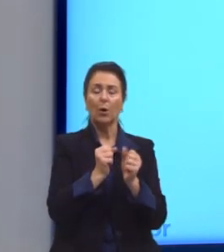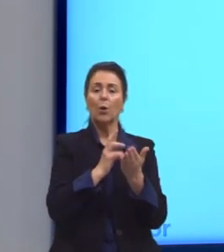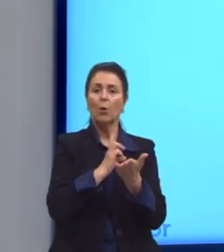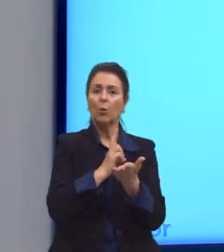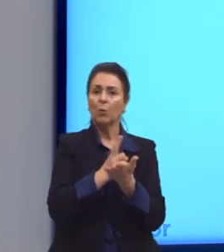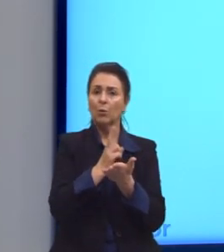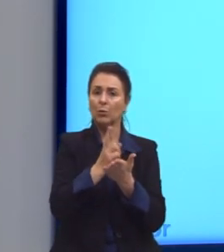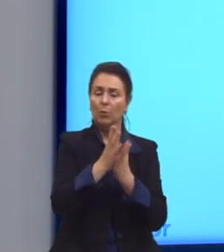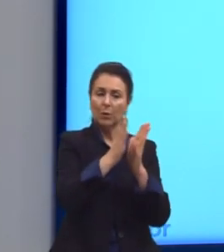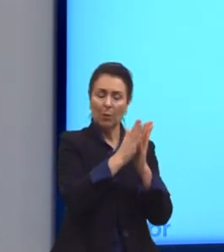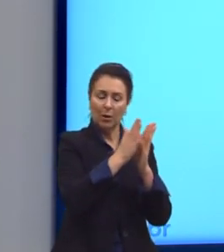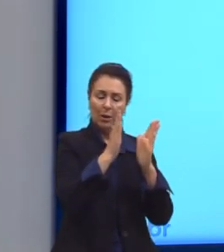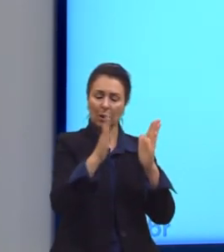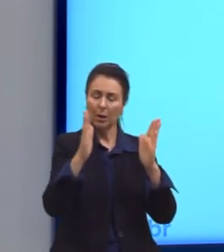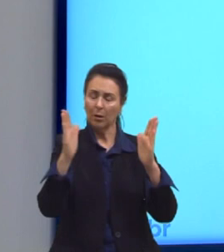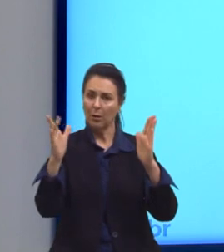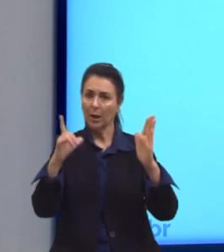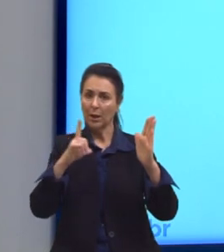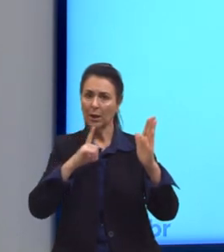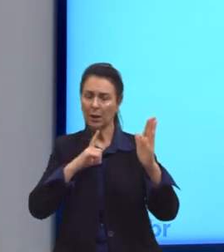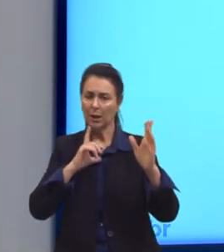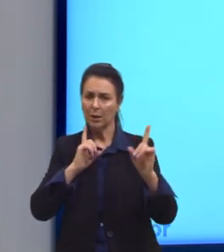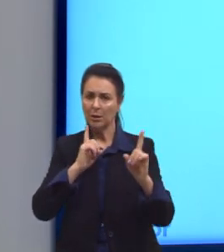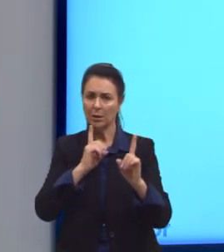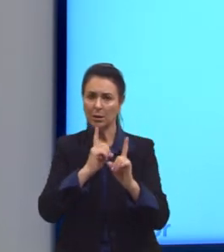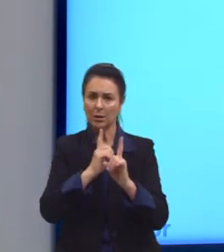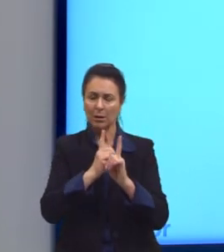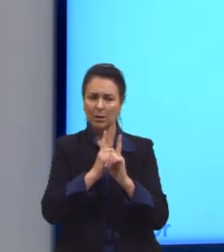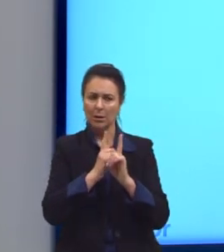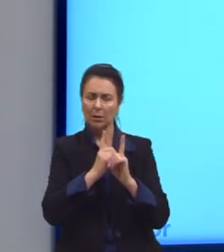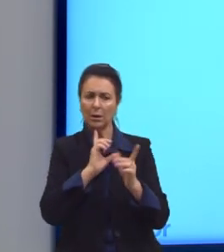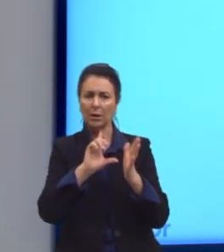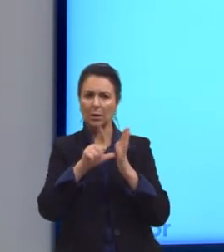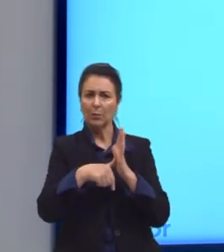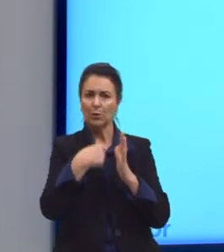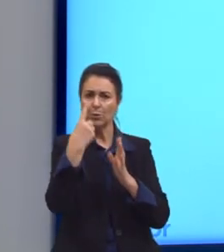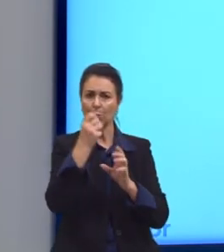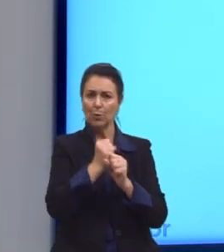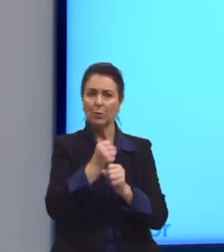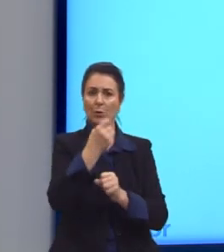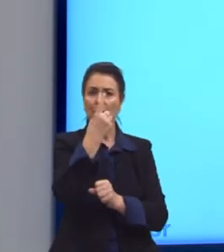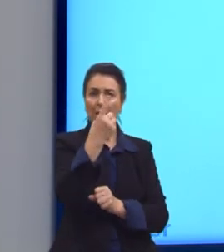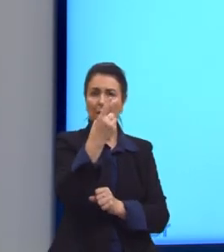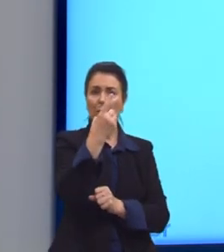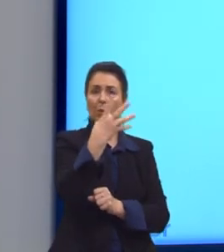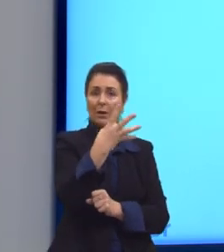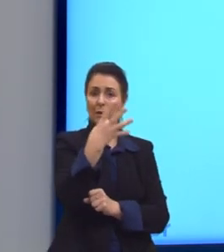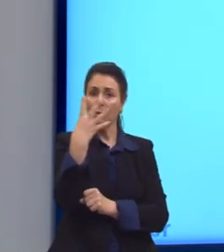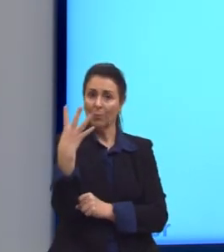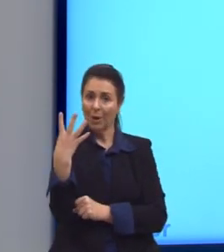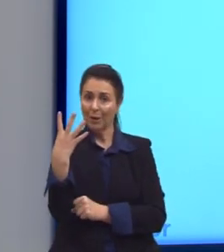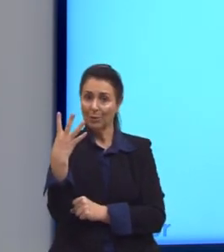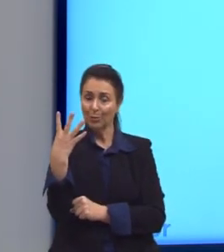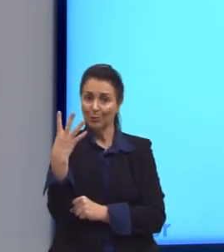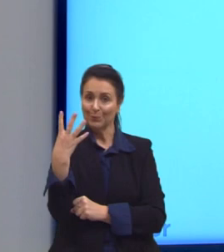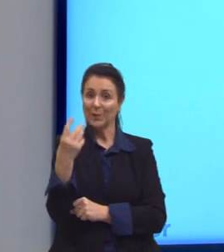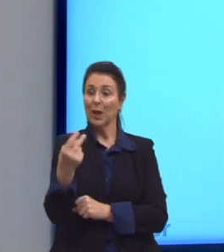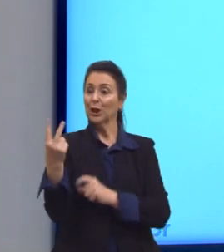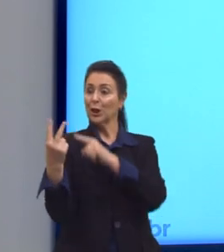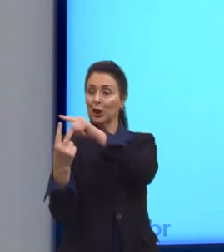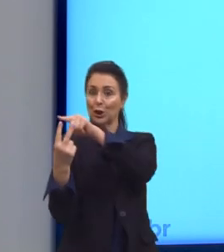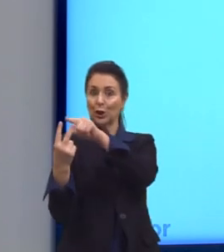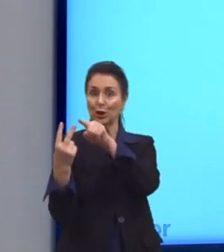sequência que nós vimos, nós chegamos que, após um ano, teremos, então, casais de